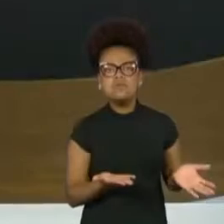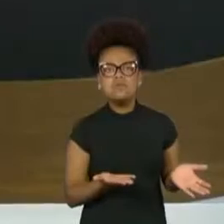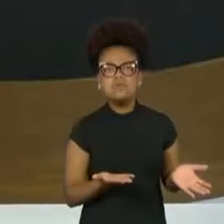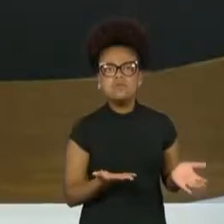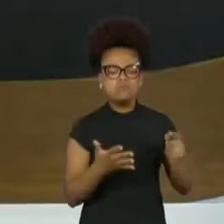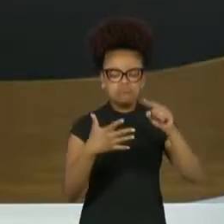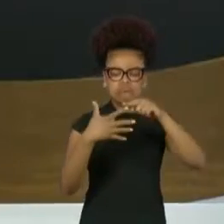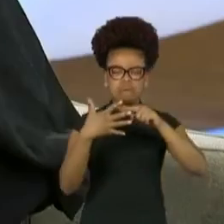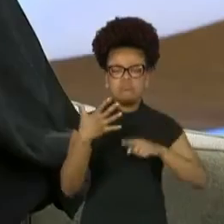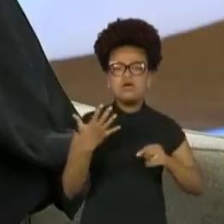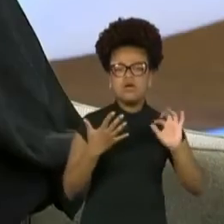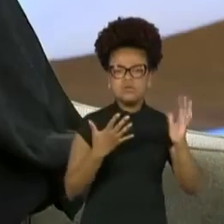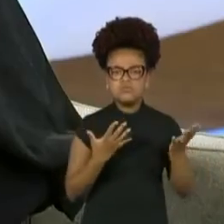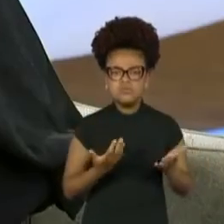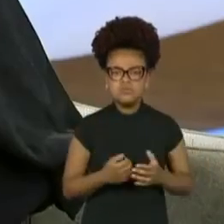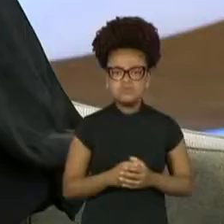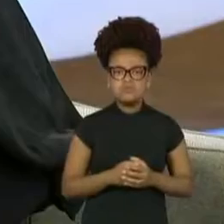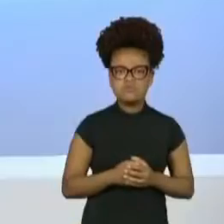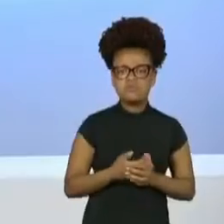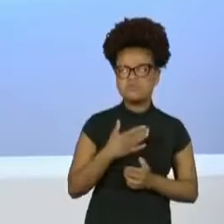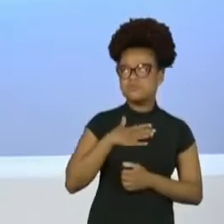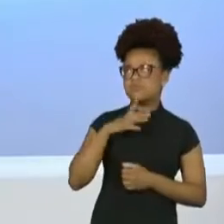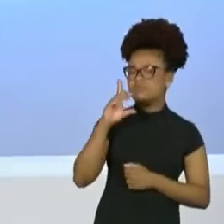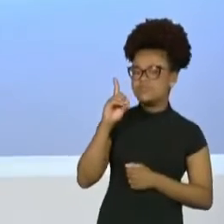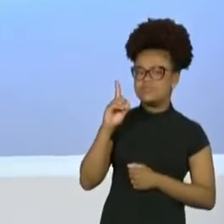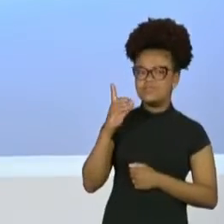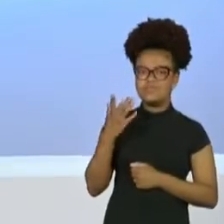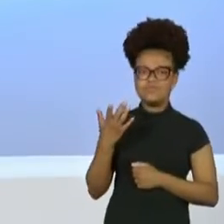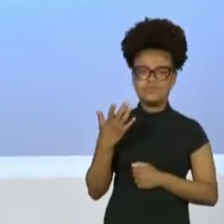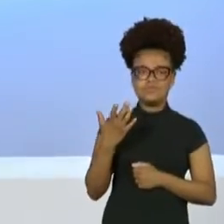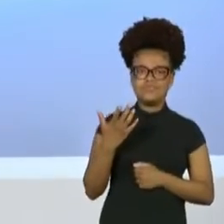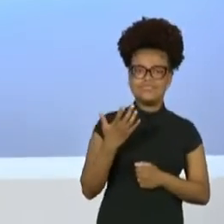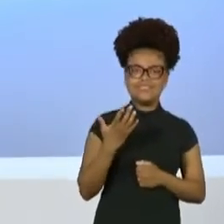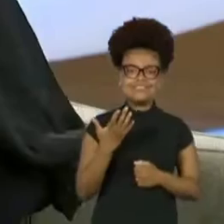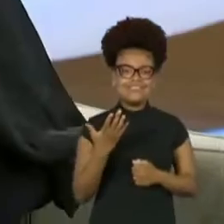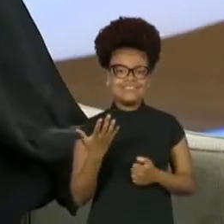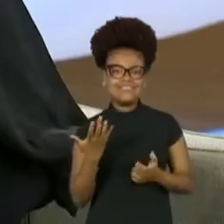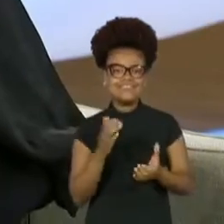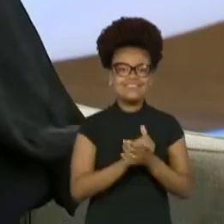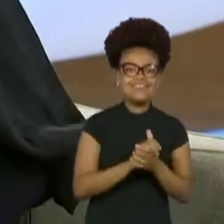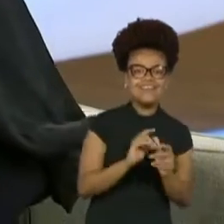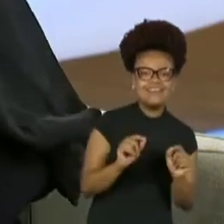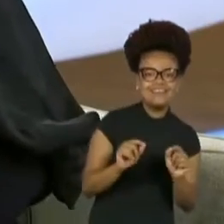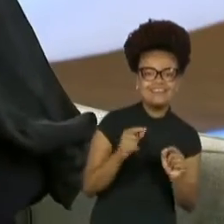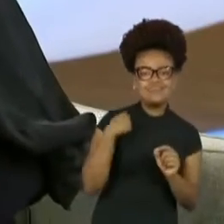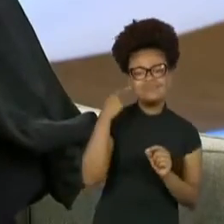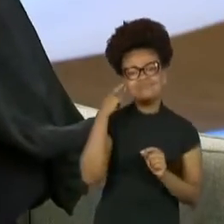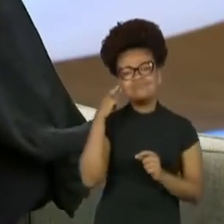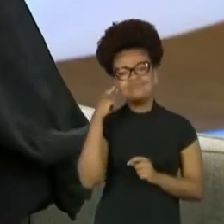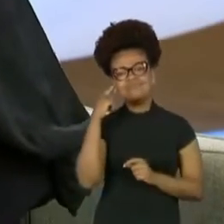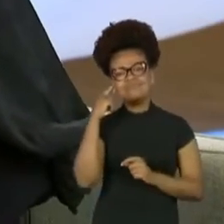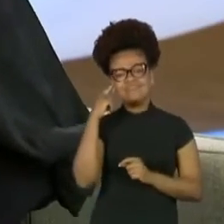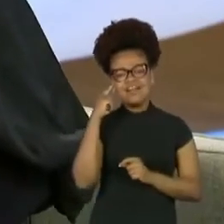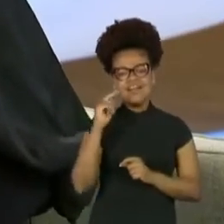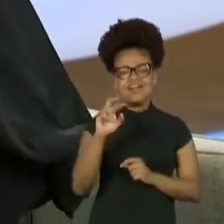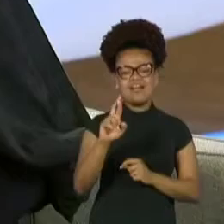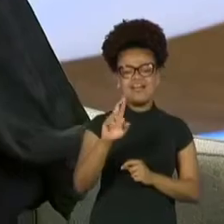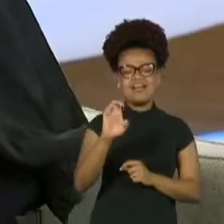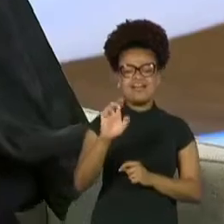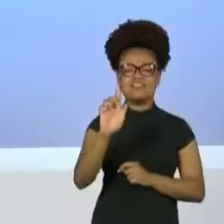Meu Deus, eu sempre confundo os... Tudo bem, Zezé, tudo certo. Não é Ginaldo, Ginaldo é meu amigo, atenção.